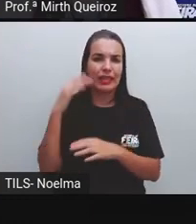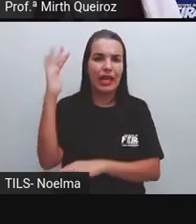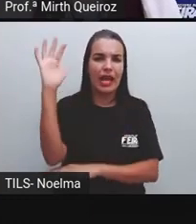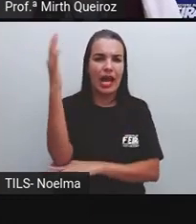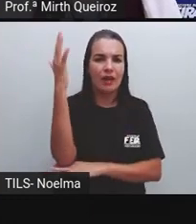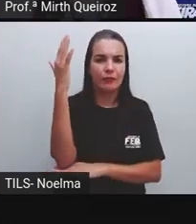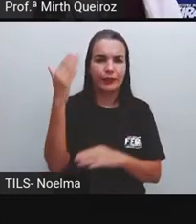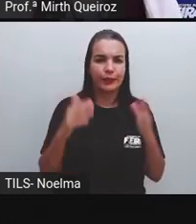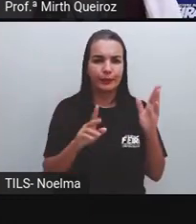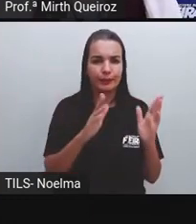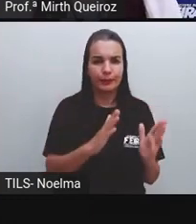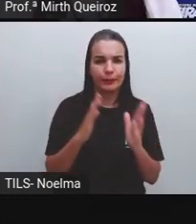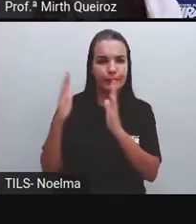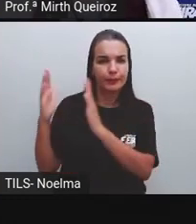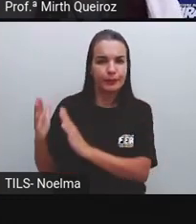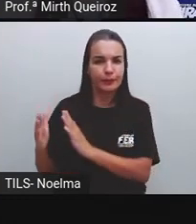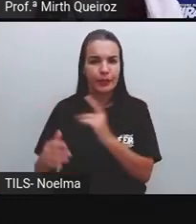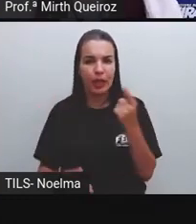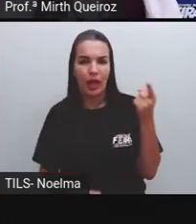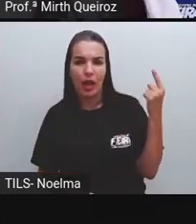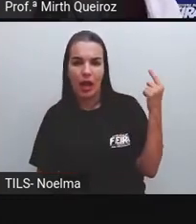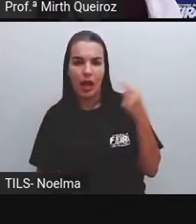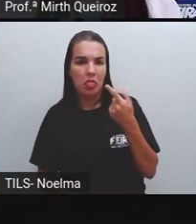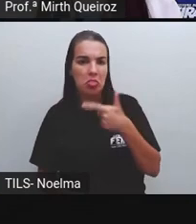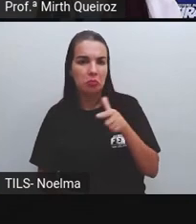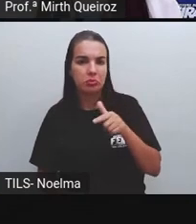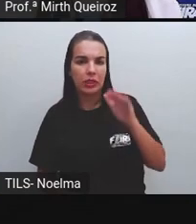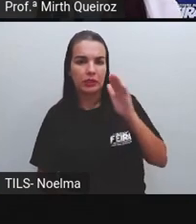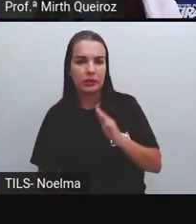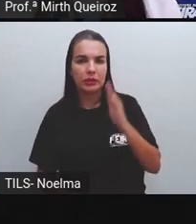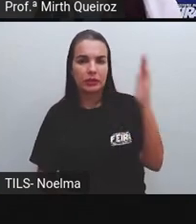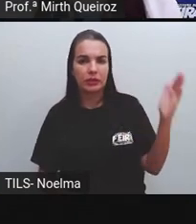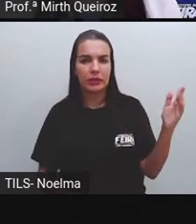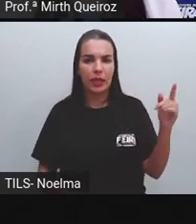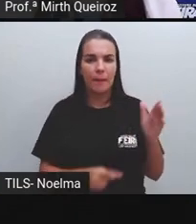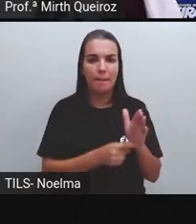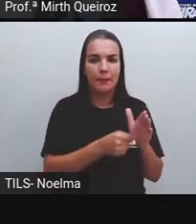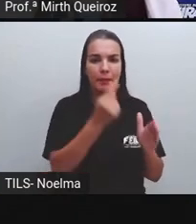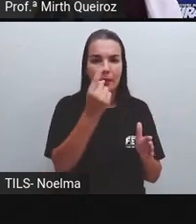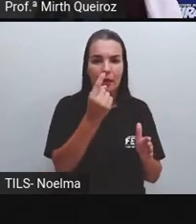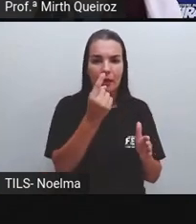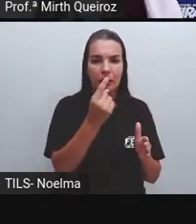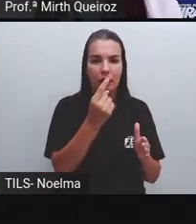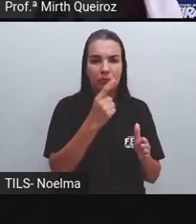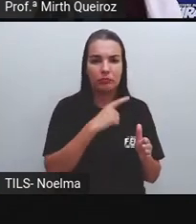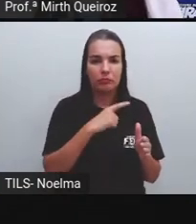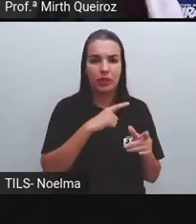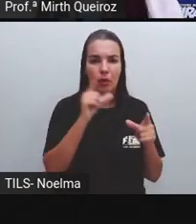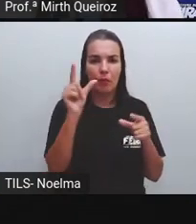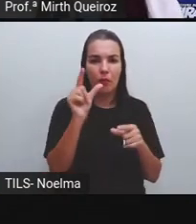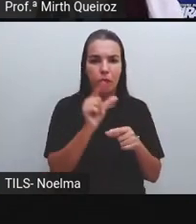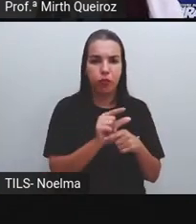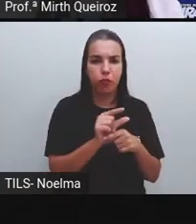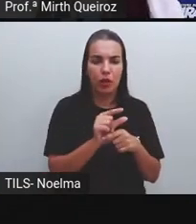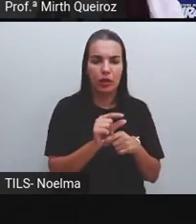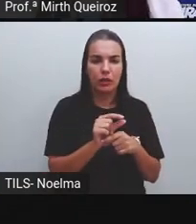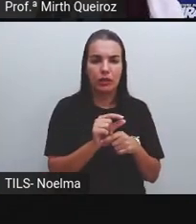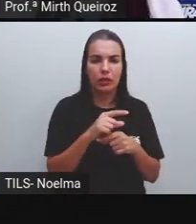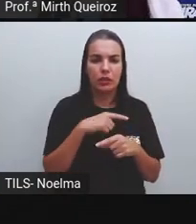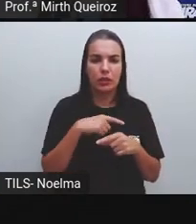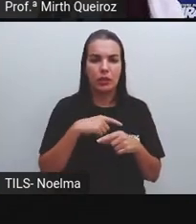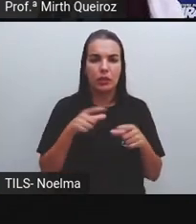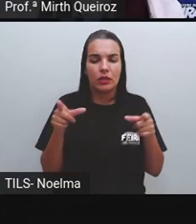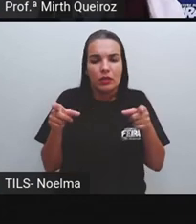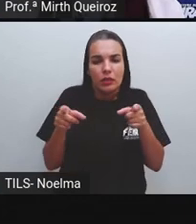segunda imagem que não estavam aí nessa primeira imagem. A redução aí também desse